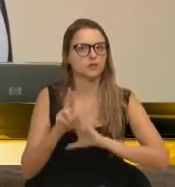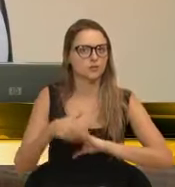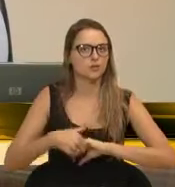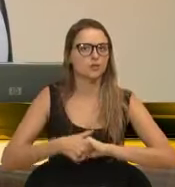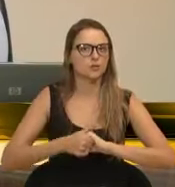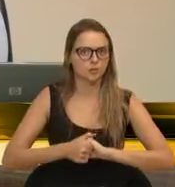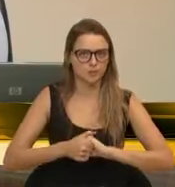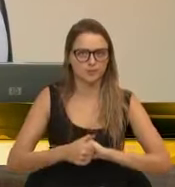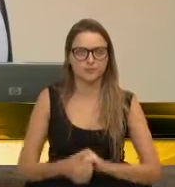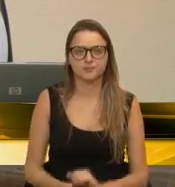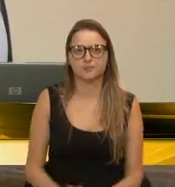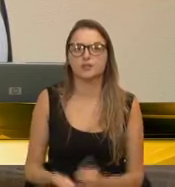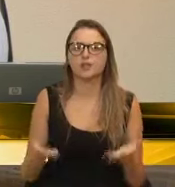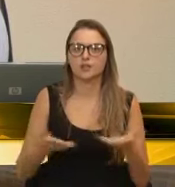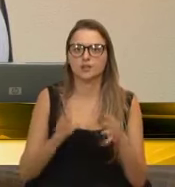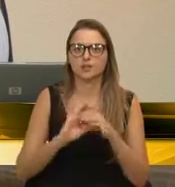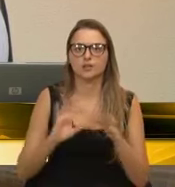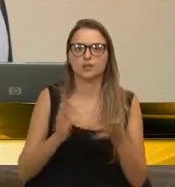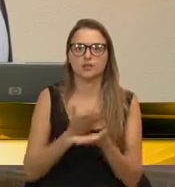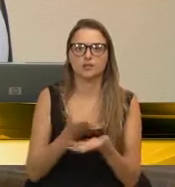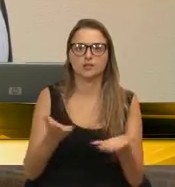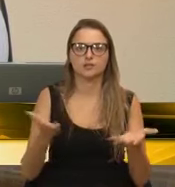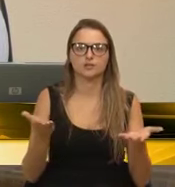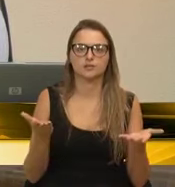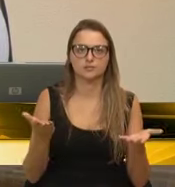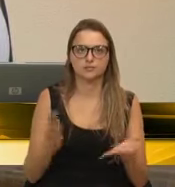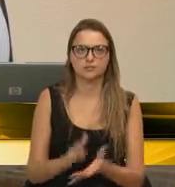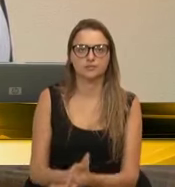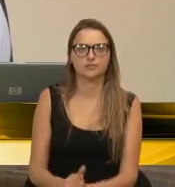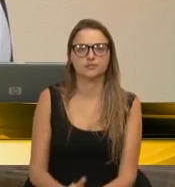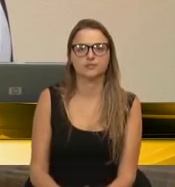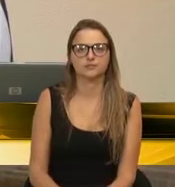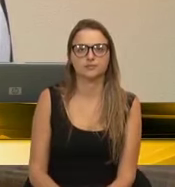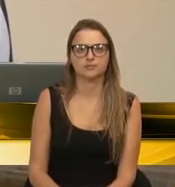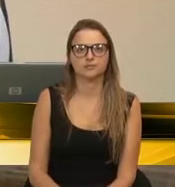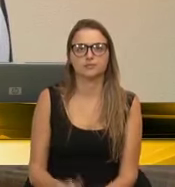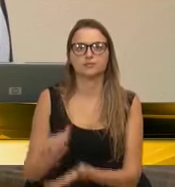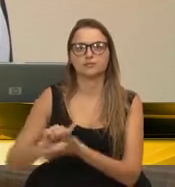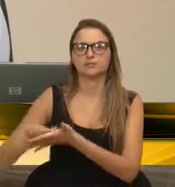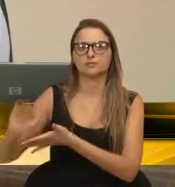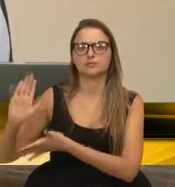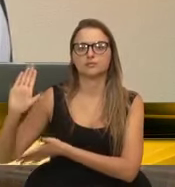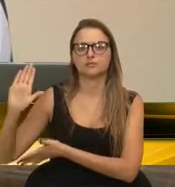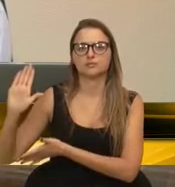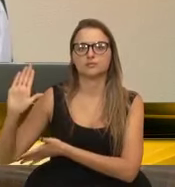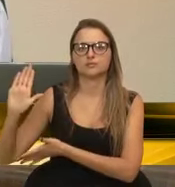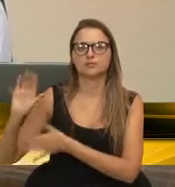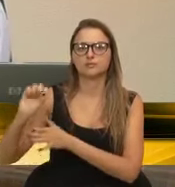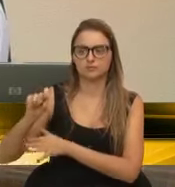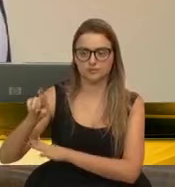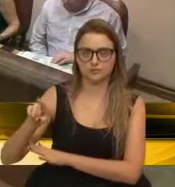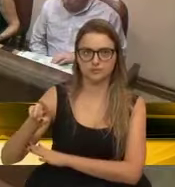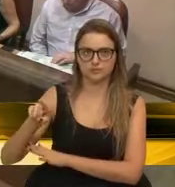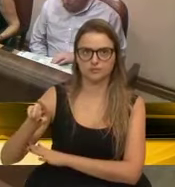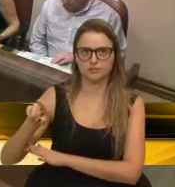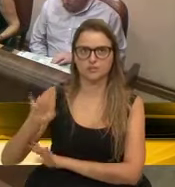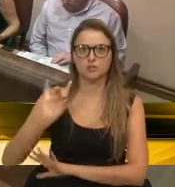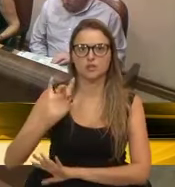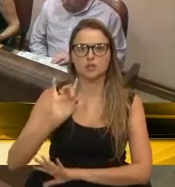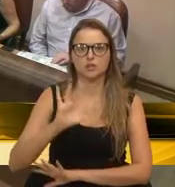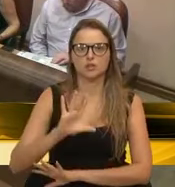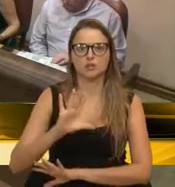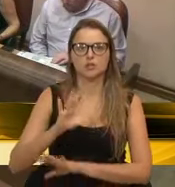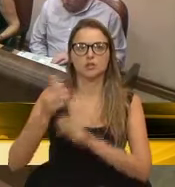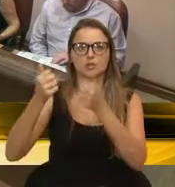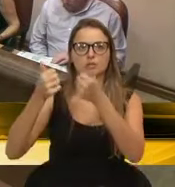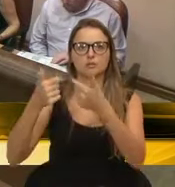congratulações. A palavra está à disposição de senhoras e senhores vereadores. Questão de horas, presidente. Pois não. Só para a título de